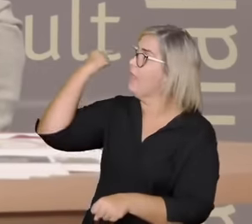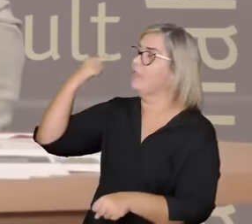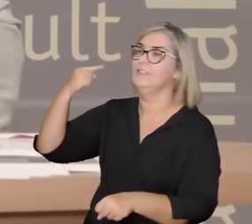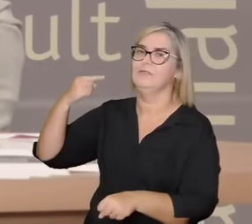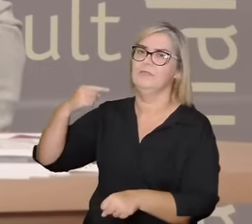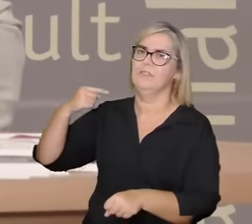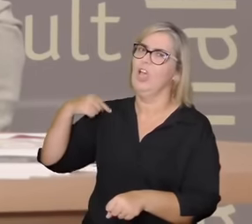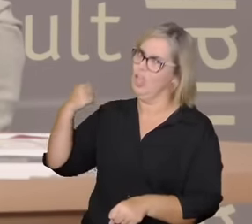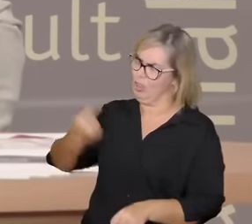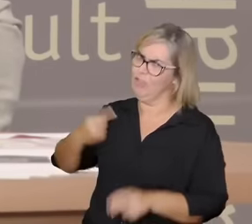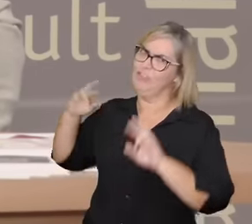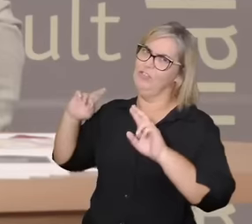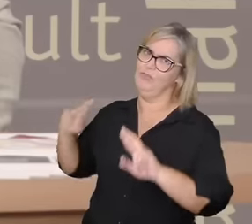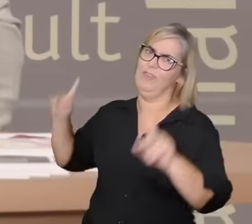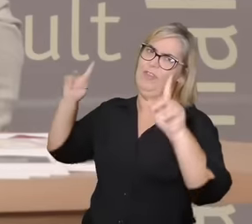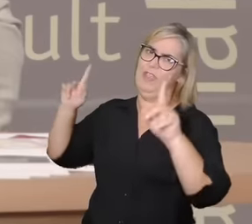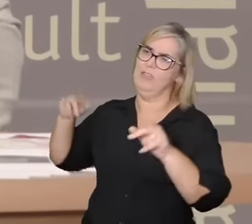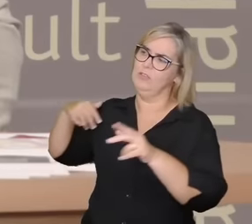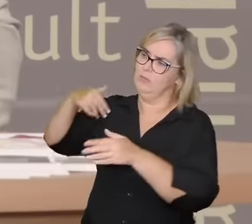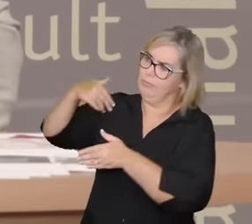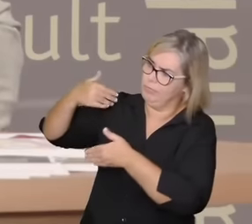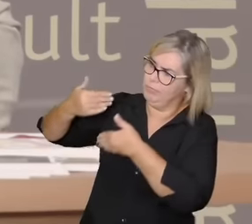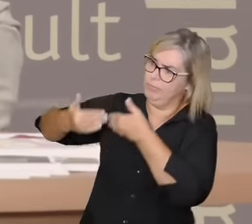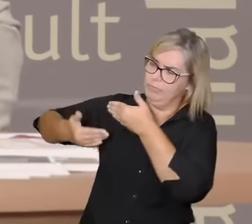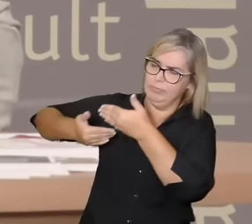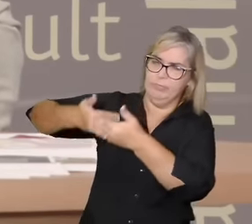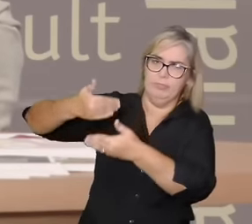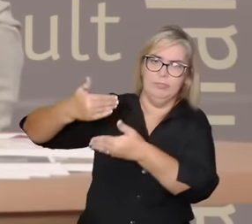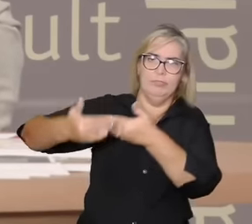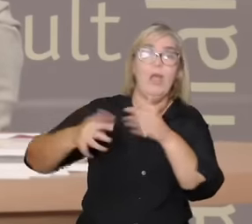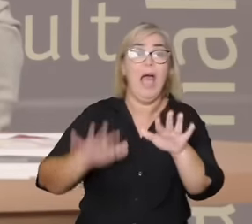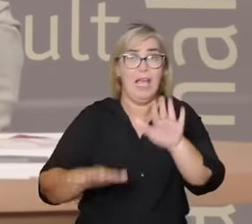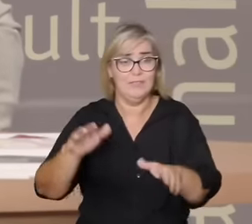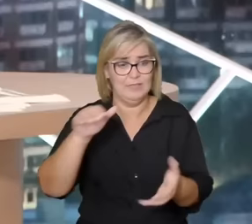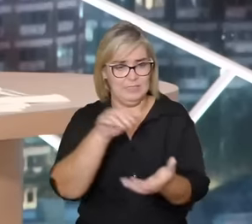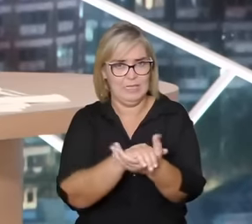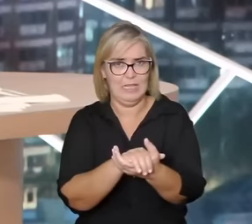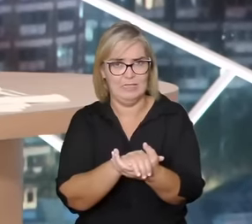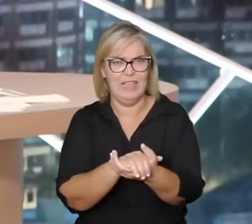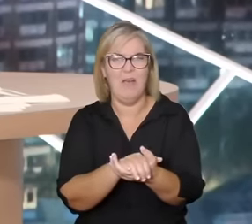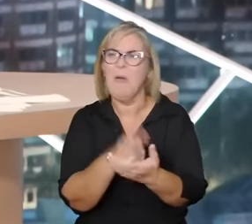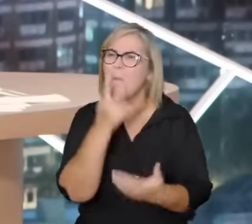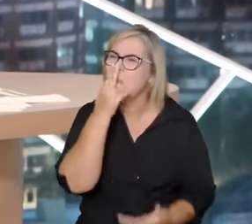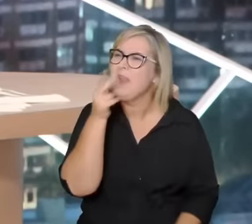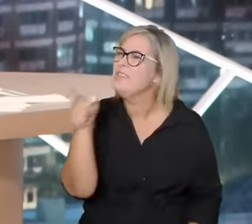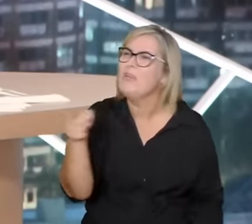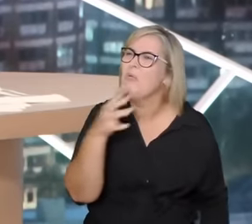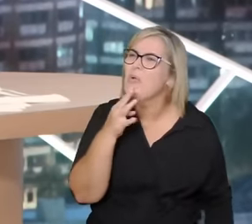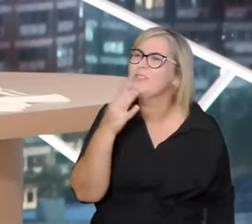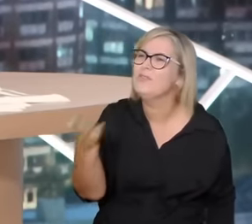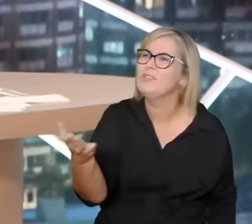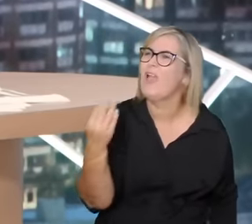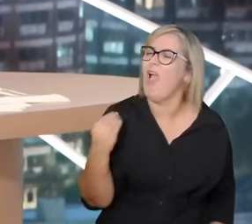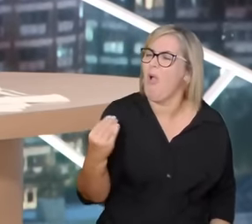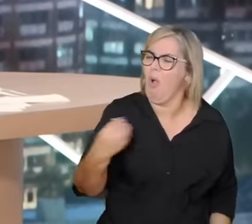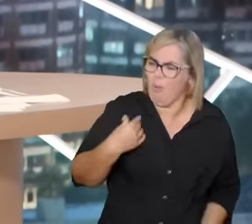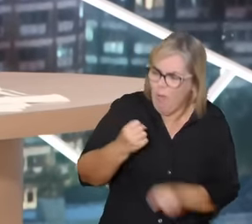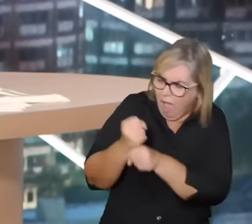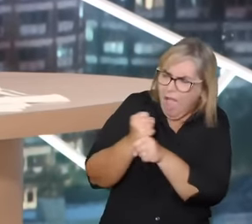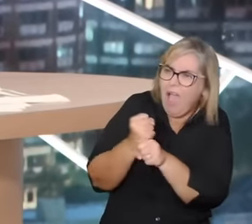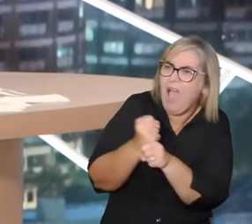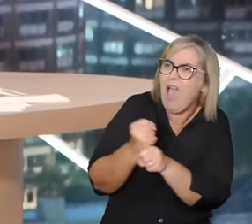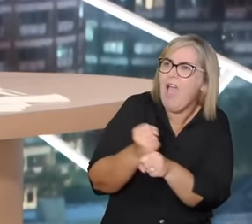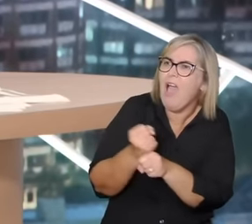as coisas vão se modificando então acontece de um casal às vezes eu não conheço mais você não sei quem você era não sei quem você é